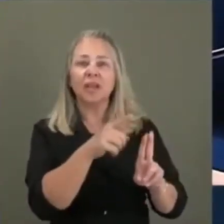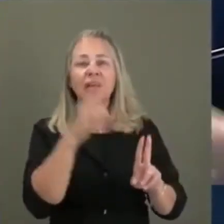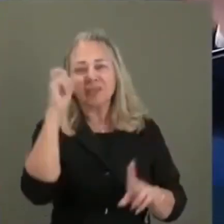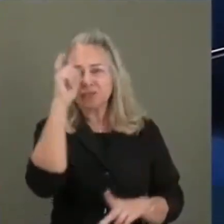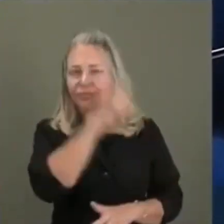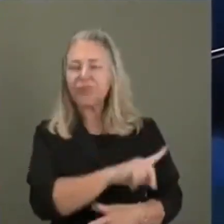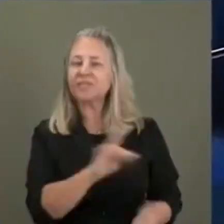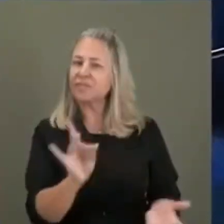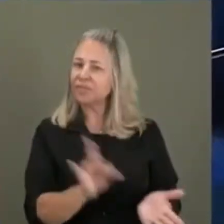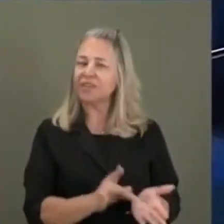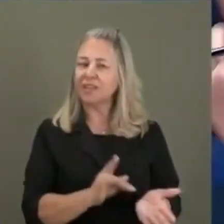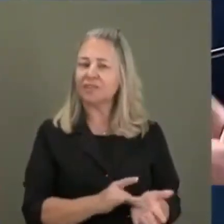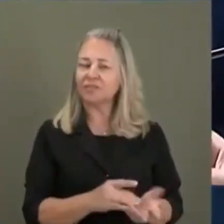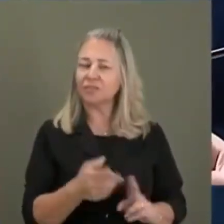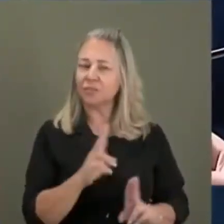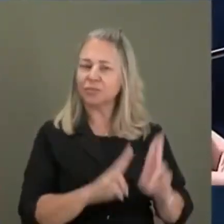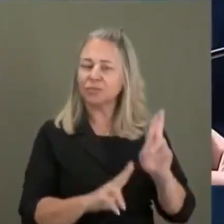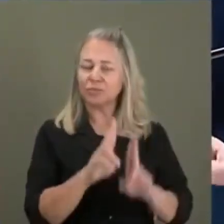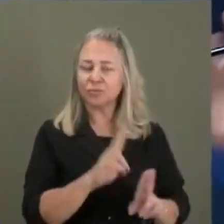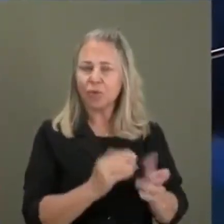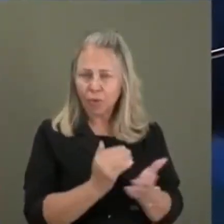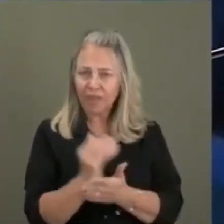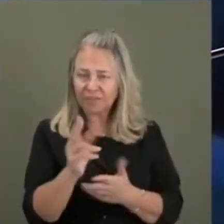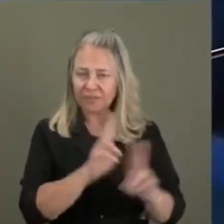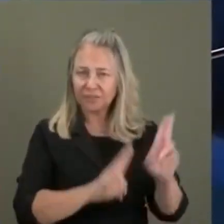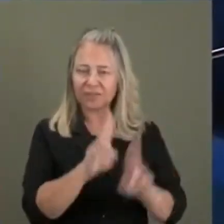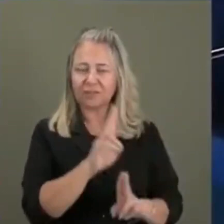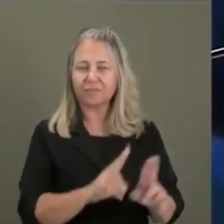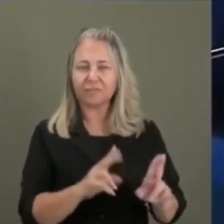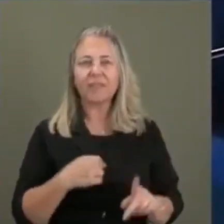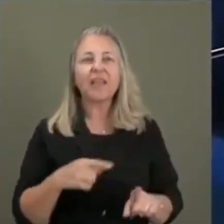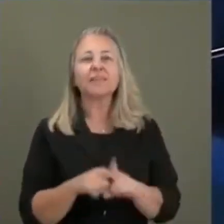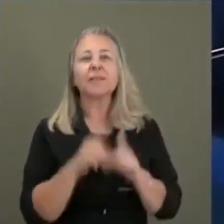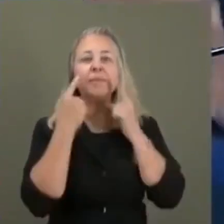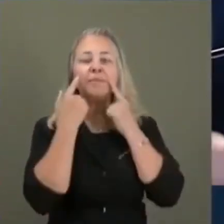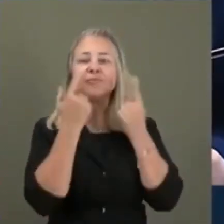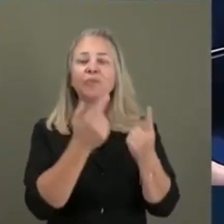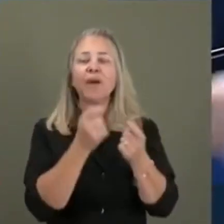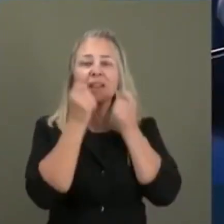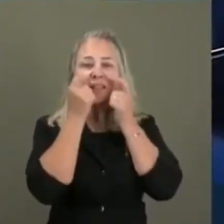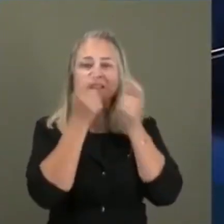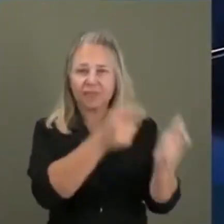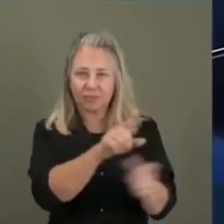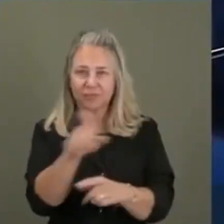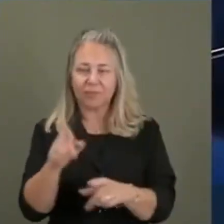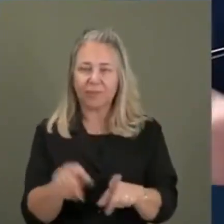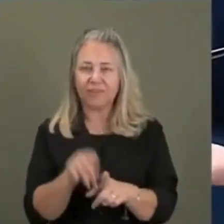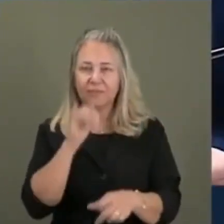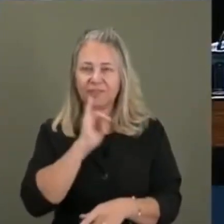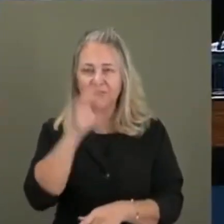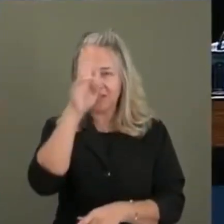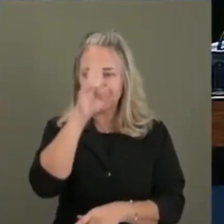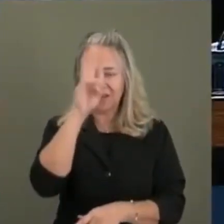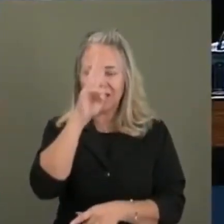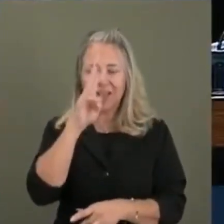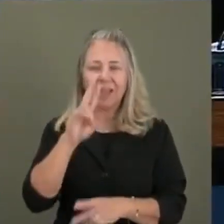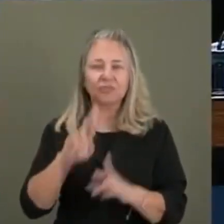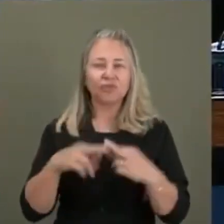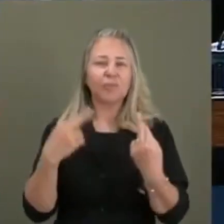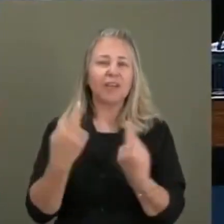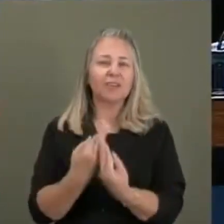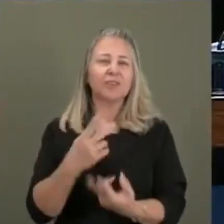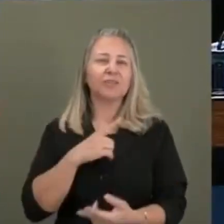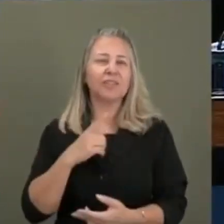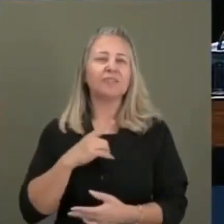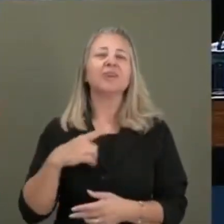difícil. E aí eu vou entrar num detalhe aqui, para chamar a atenção do senhor, que eu acho que o senhor nem sabia disso. Você vai lembrar aqui da audiência que teve aqui, estava até o